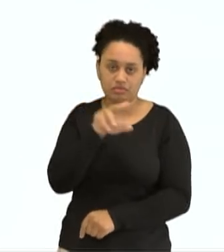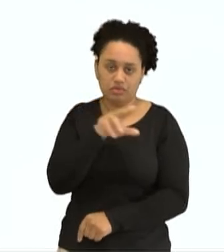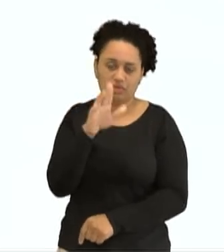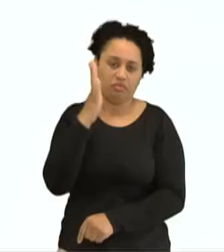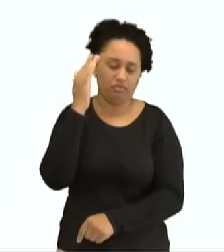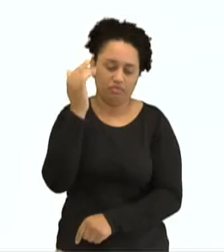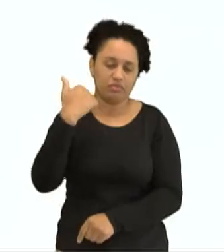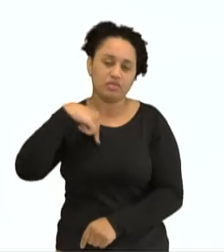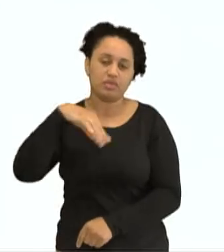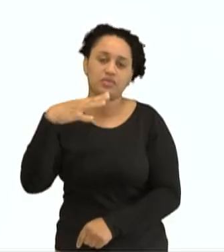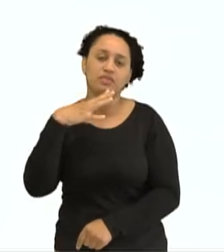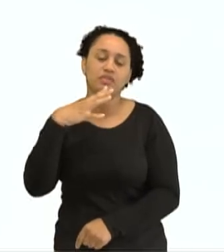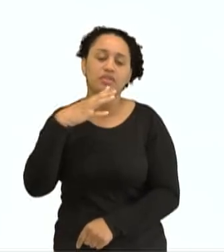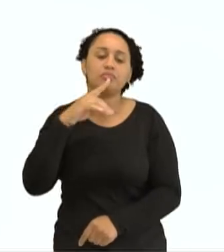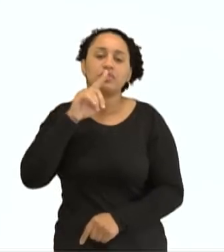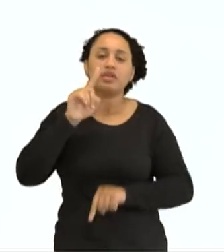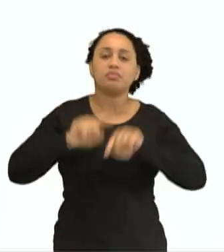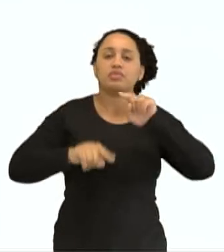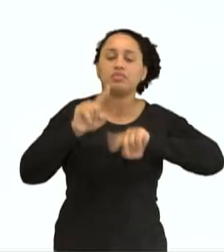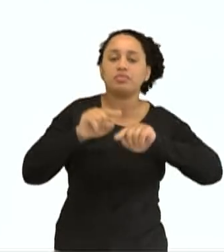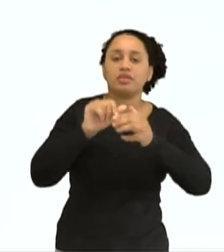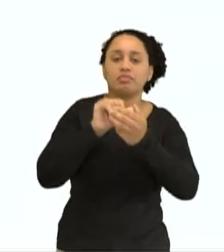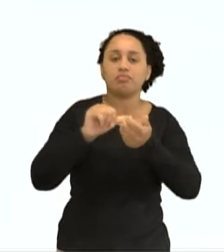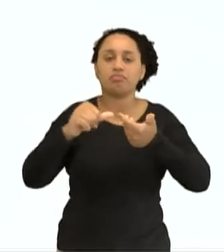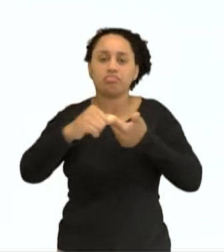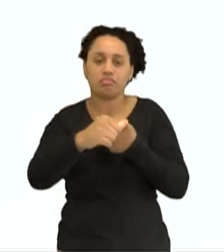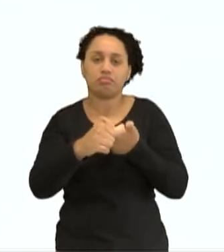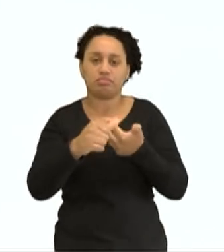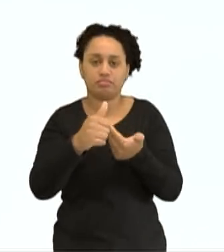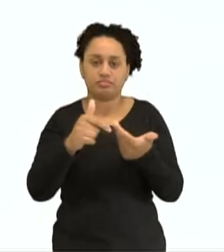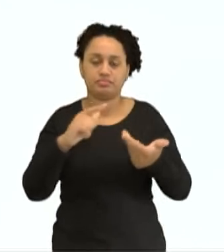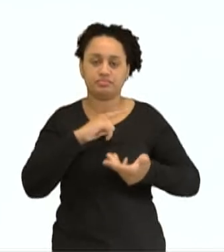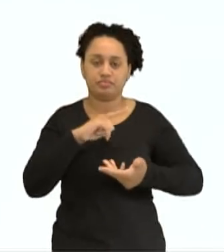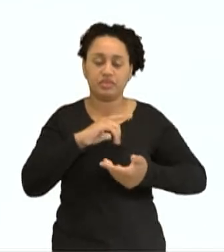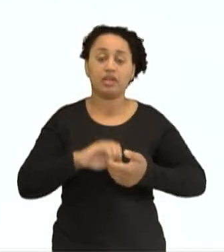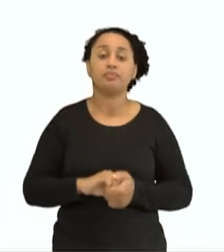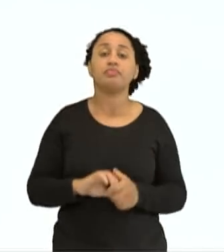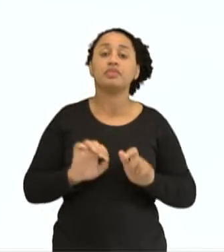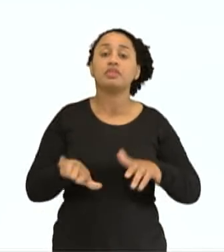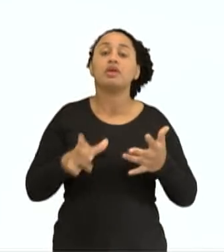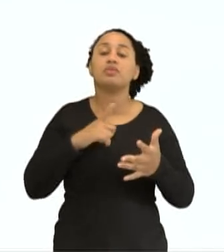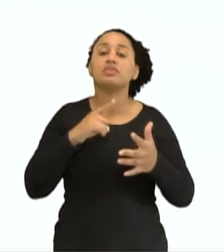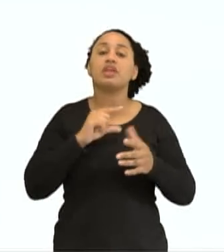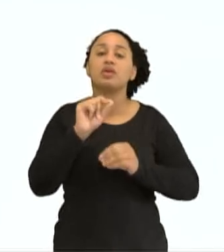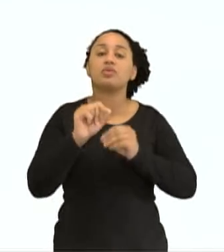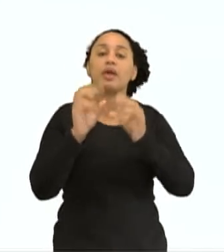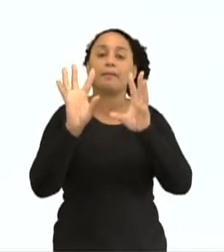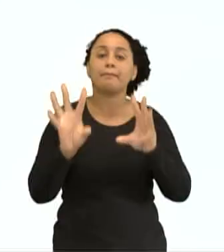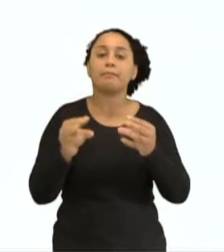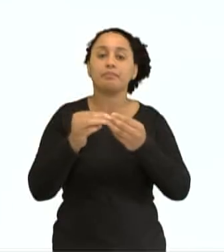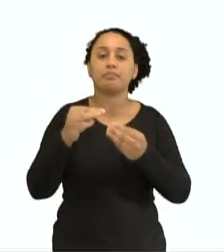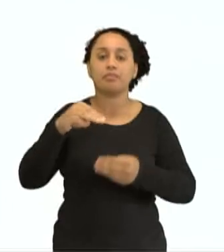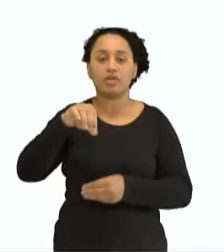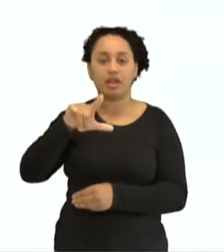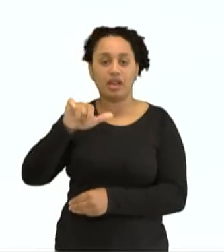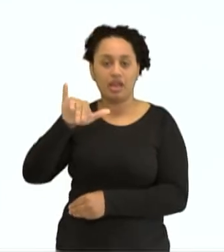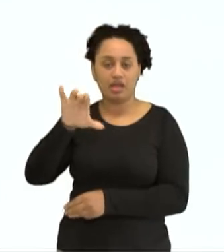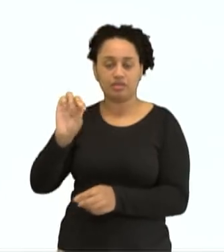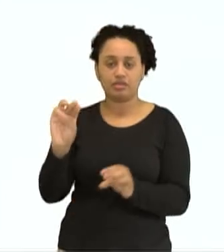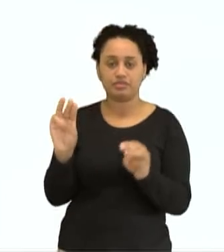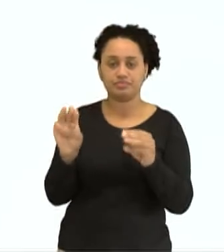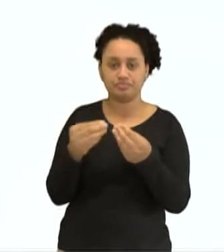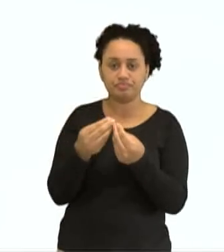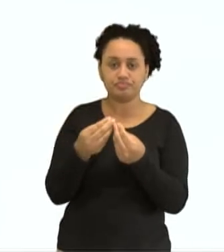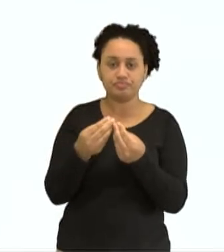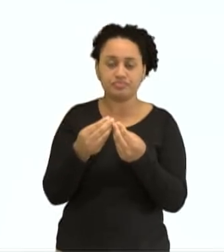se é um composto, uma substância, um corpo, um objeto, ele é formado por moléculas, as moléculas são